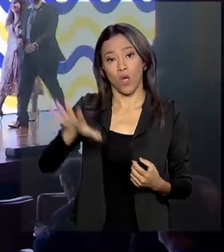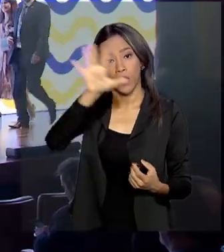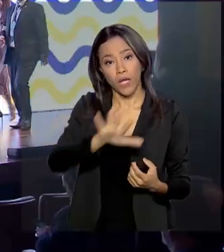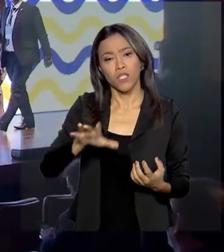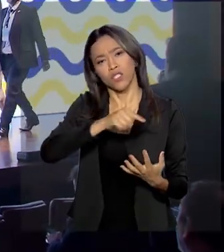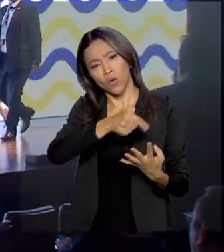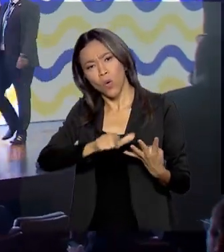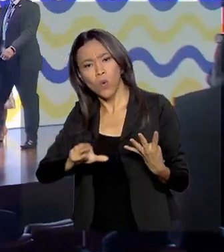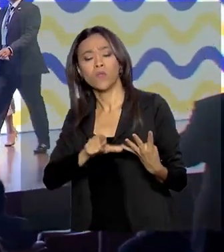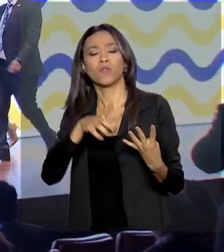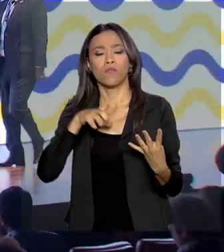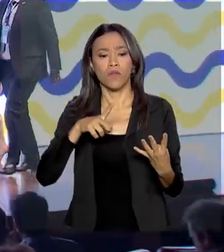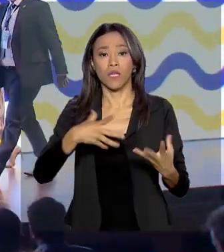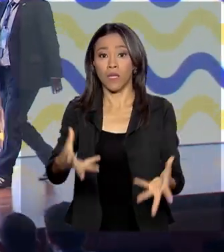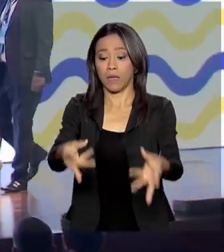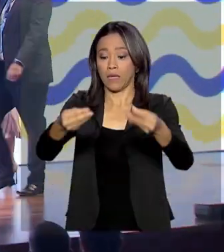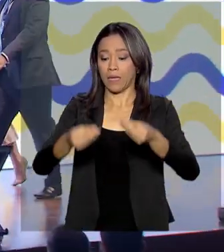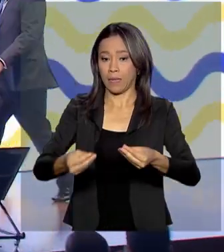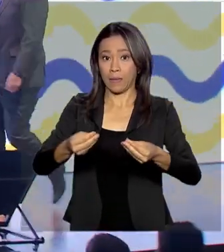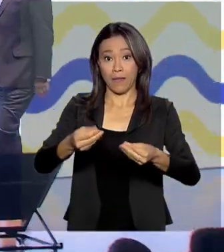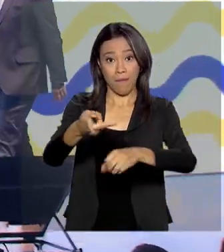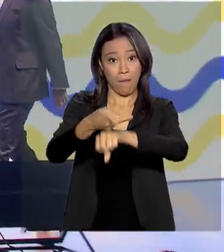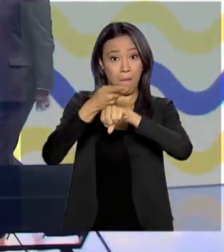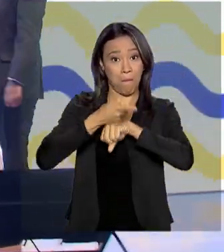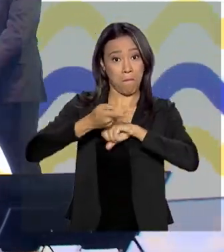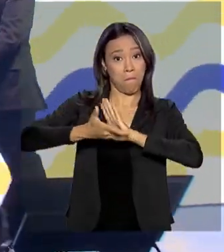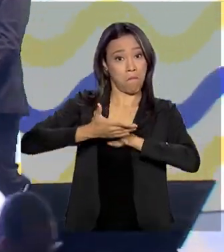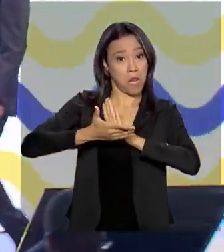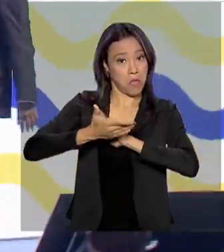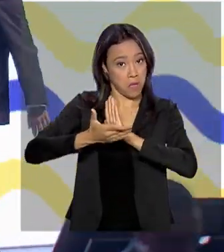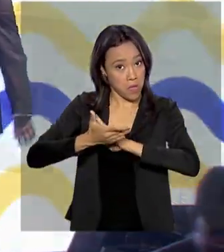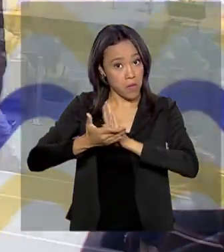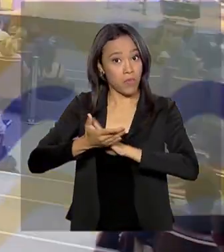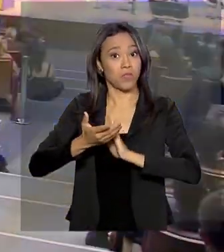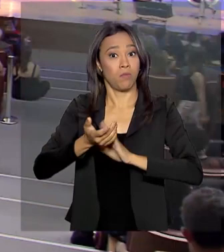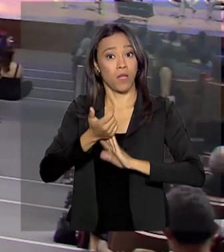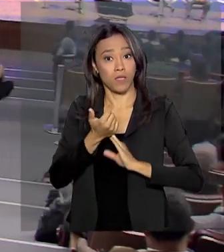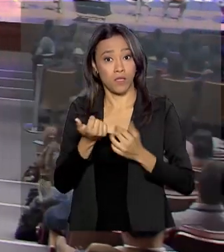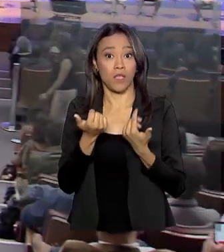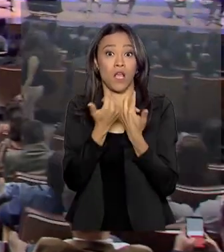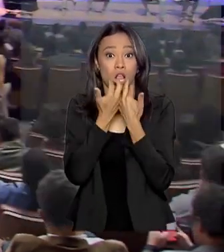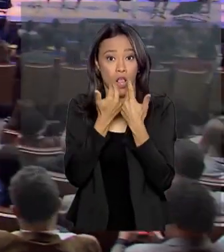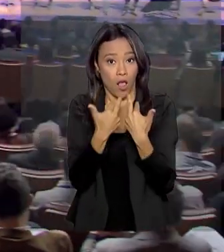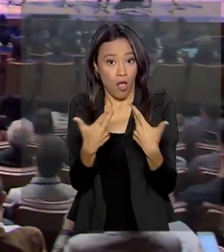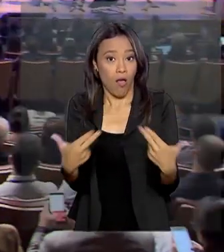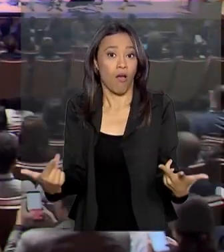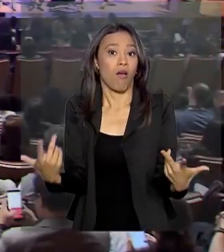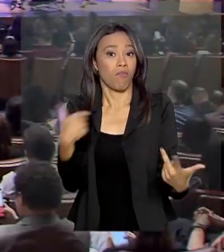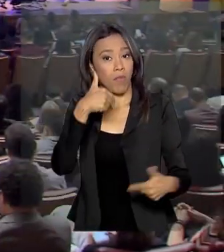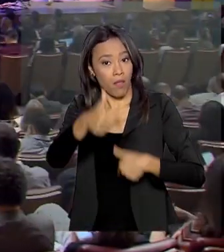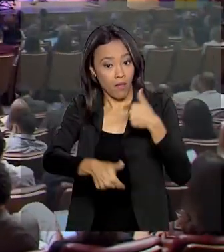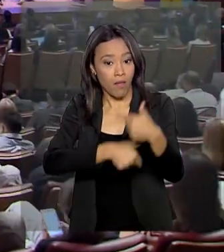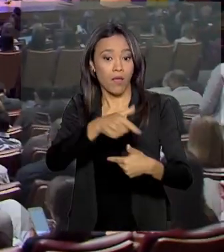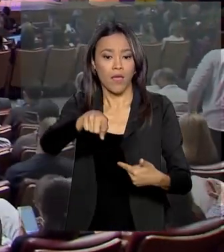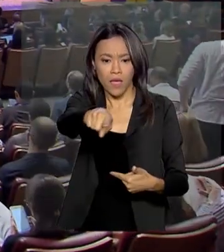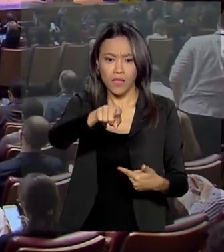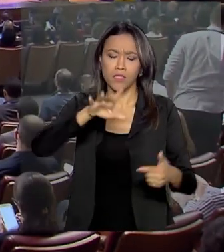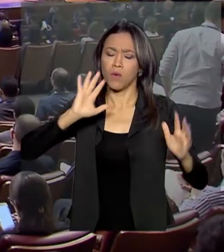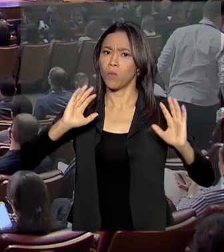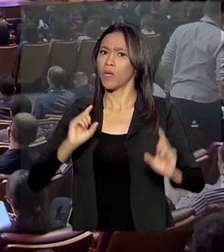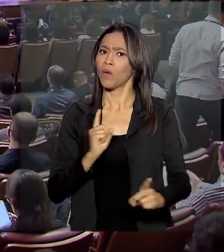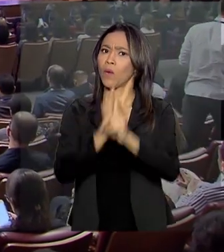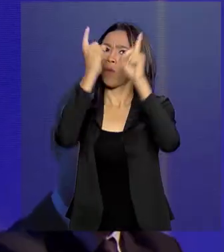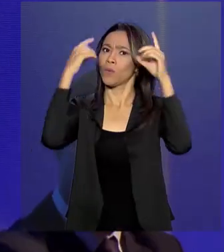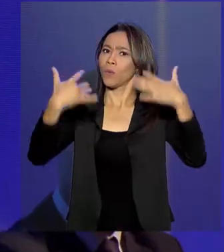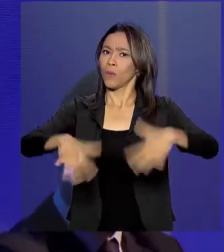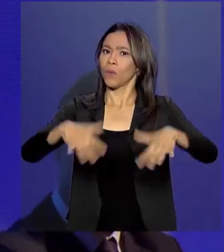públicos que receberam prêmios por projetos de inovação desenvolvidos. Este é o maior evento no setor público da América